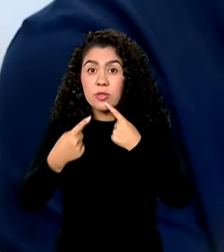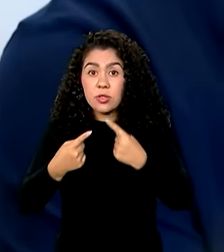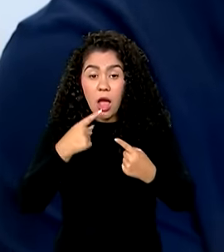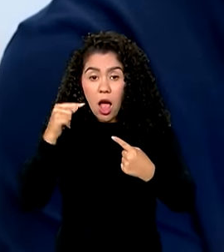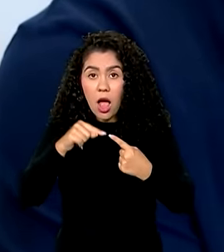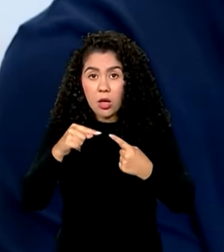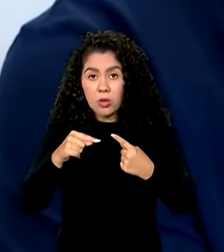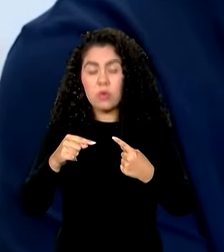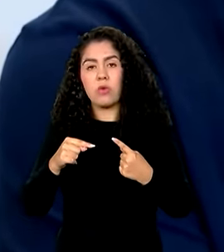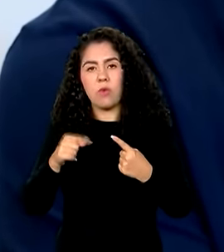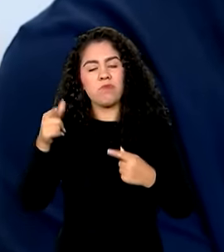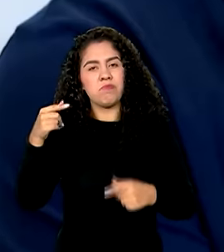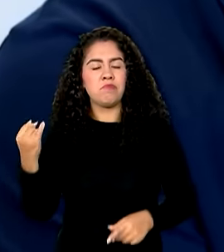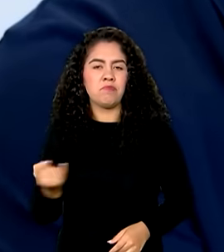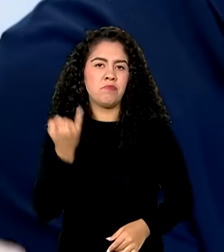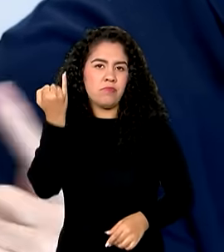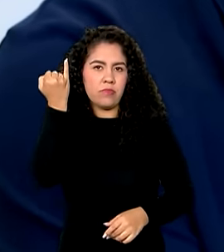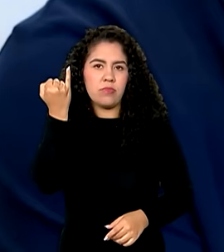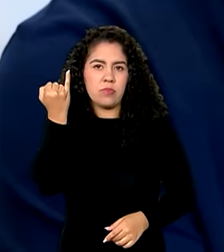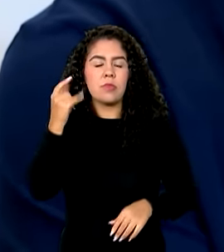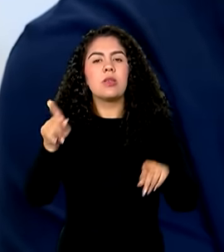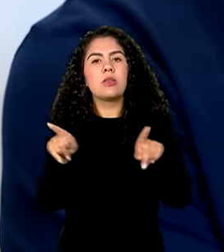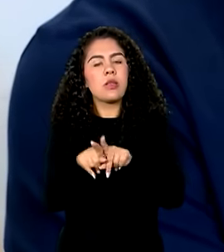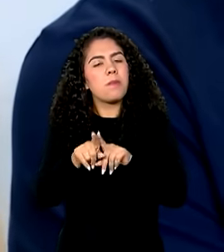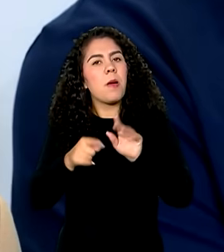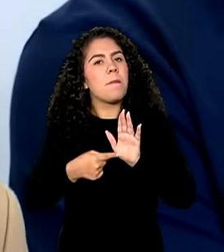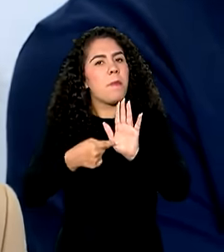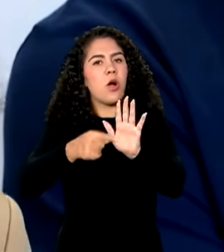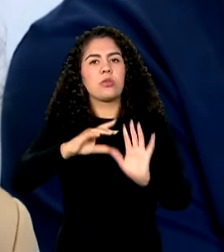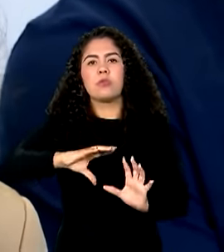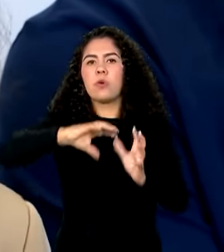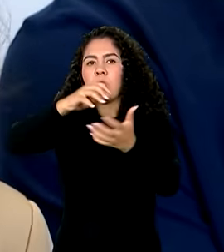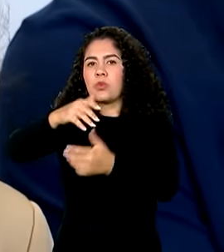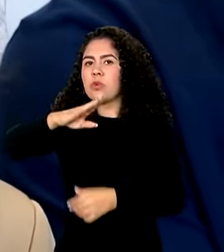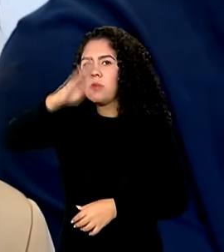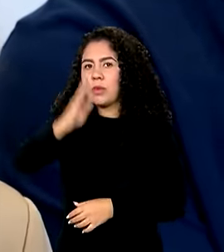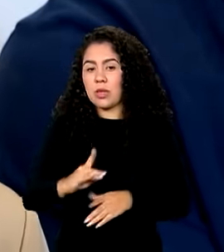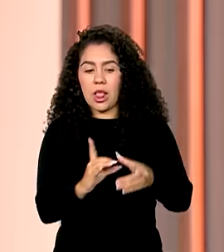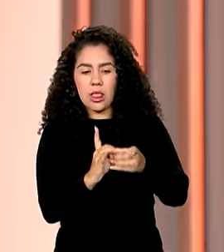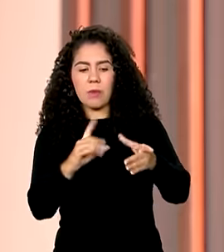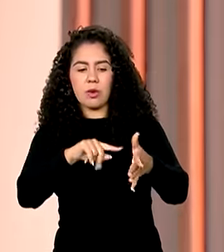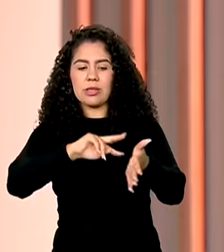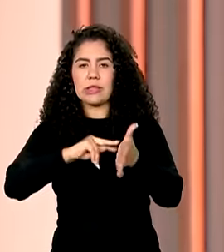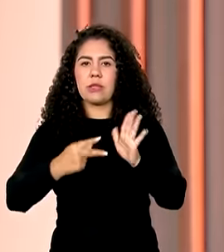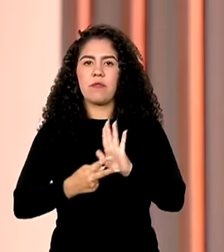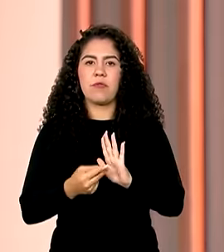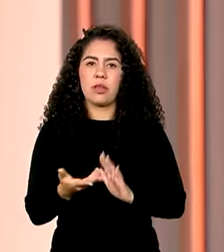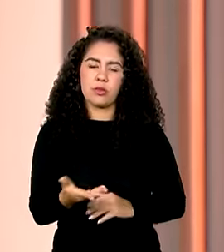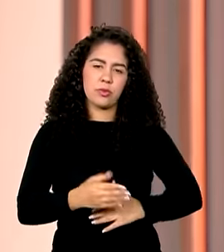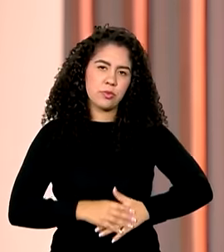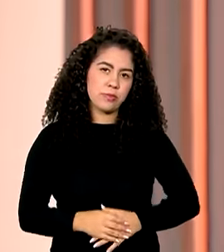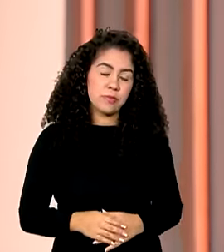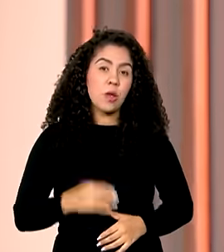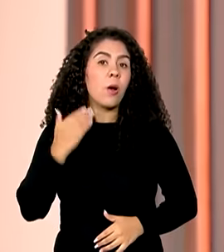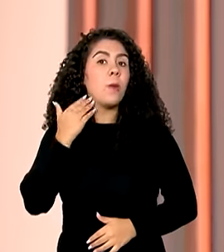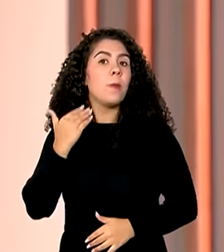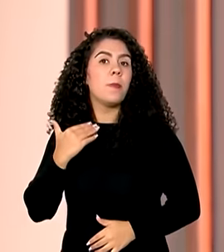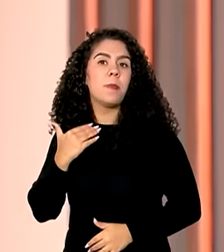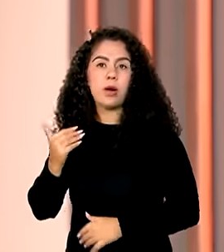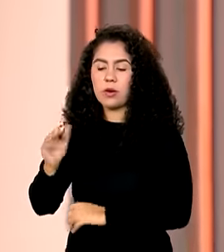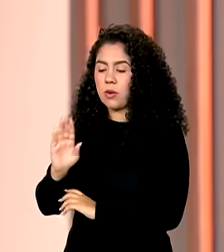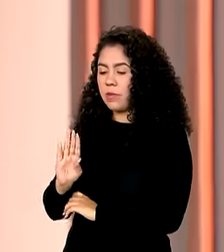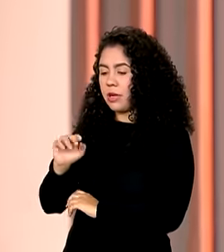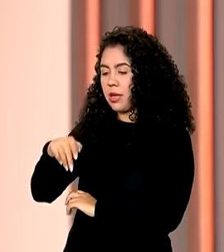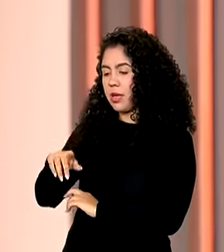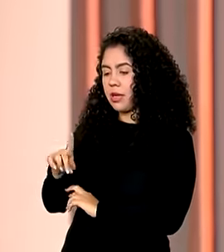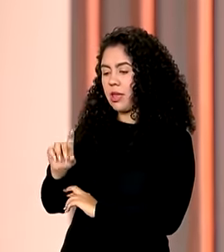importantíssima. E é um gesto para o mundo e para o Brasil, acho que democracia é isso. O BNDES, o Banco